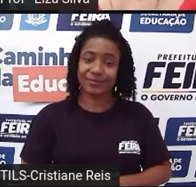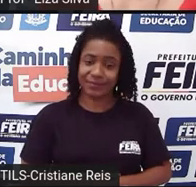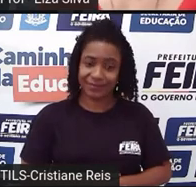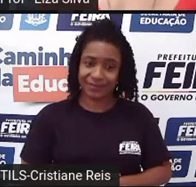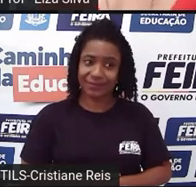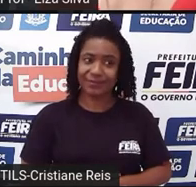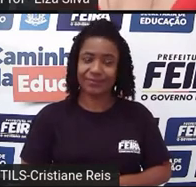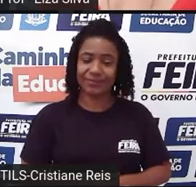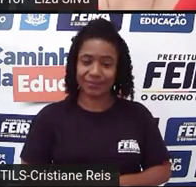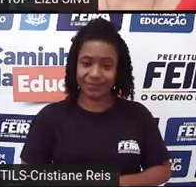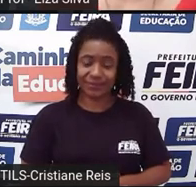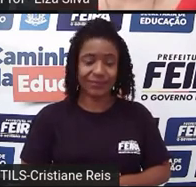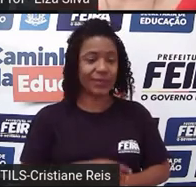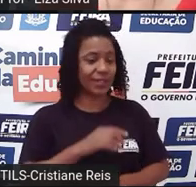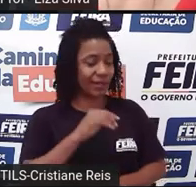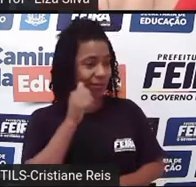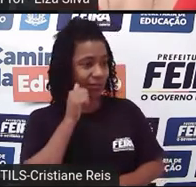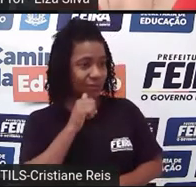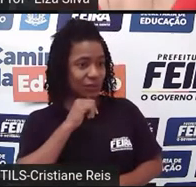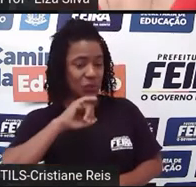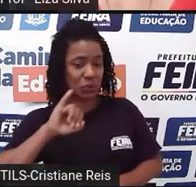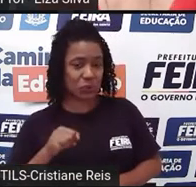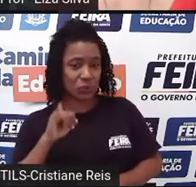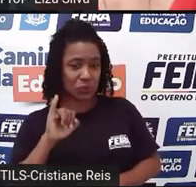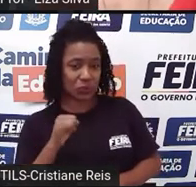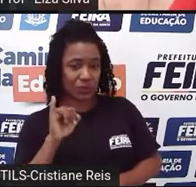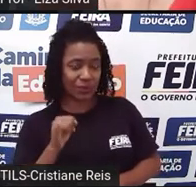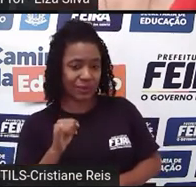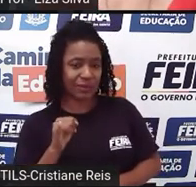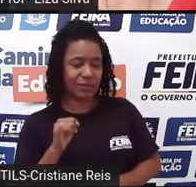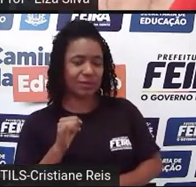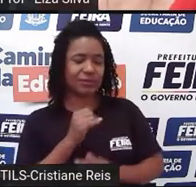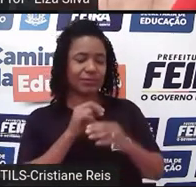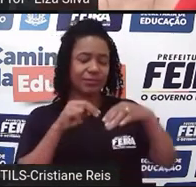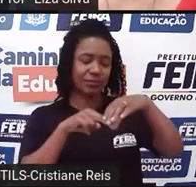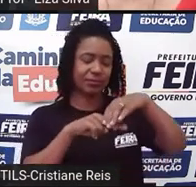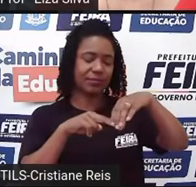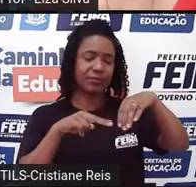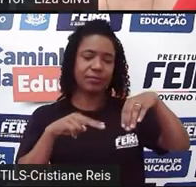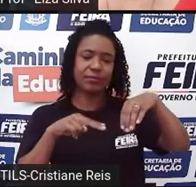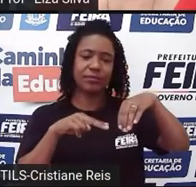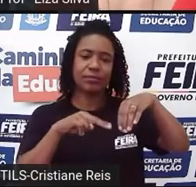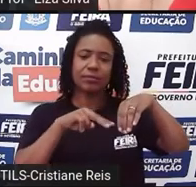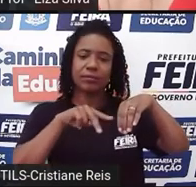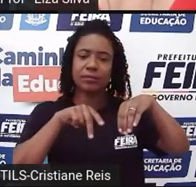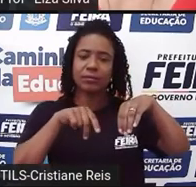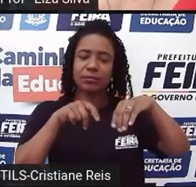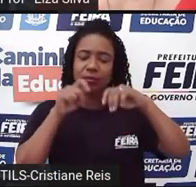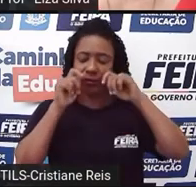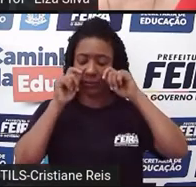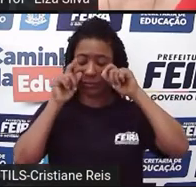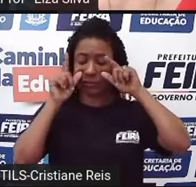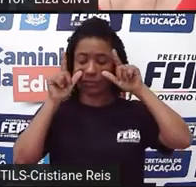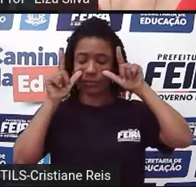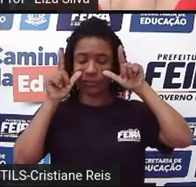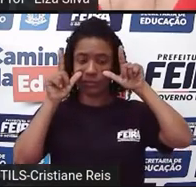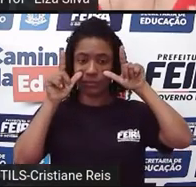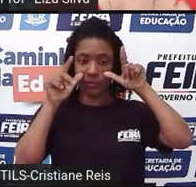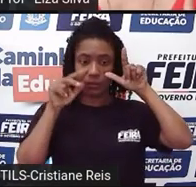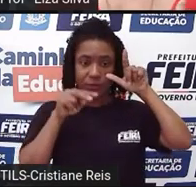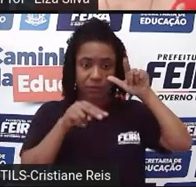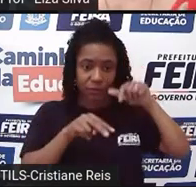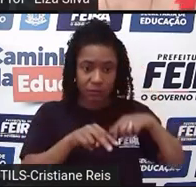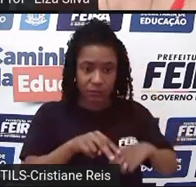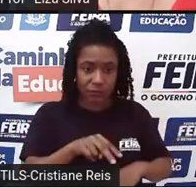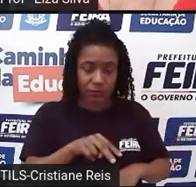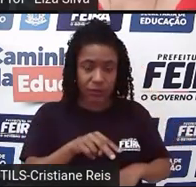o que é que acontece? Julieta acorda e ela observa, né, que o seu amado Romeu está morto. Então,